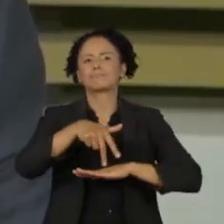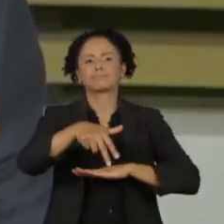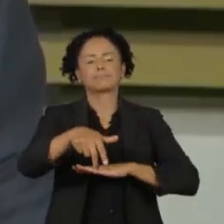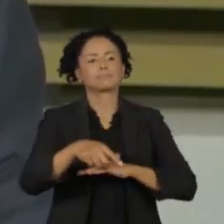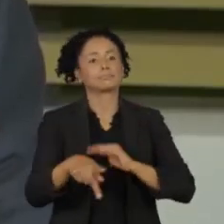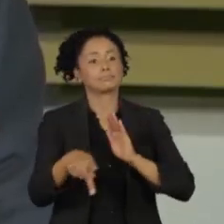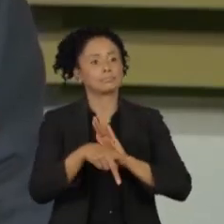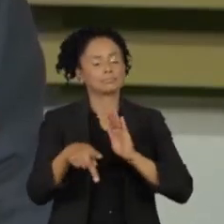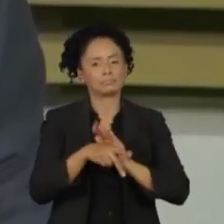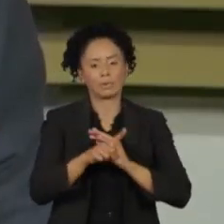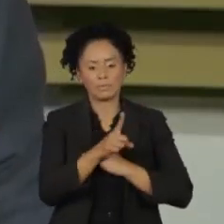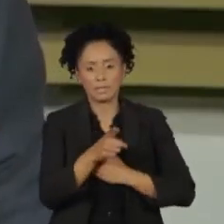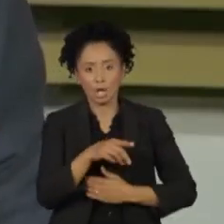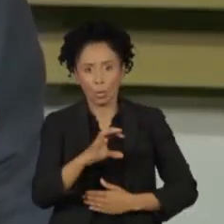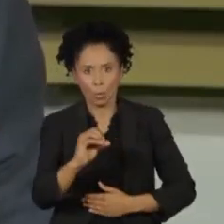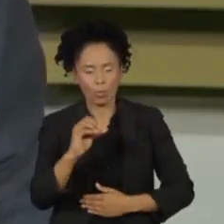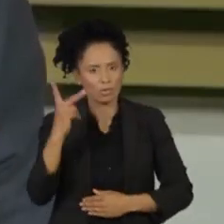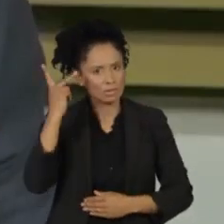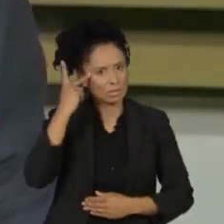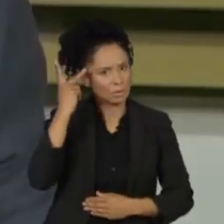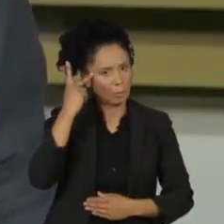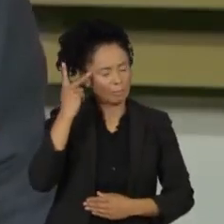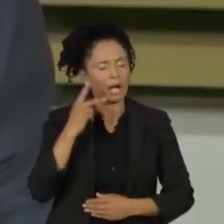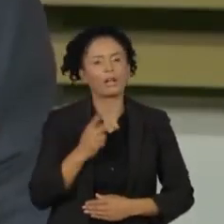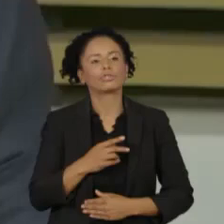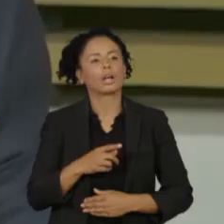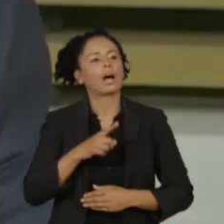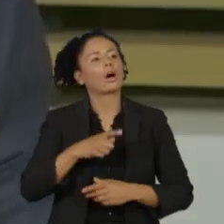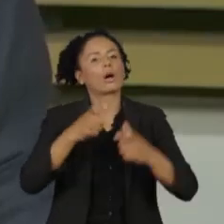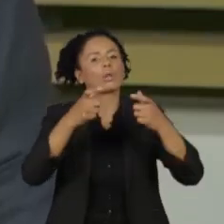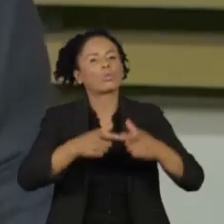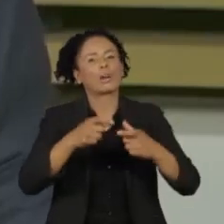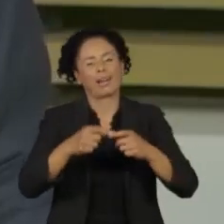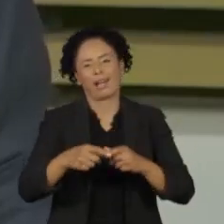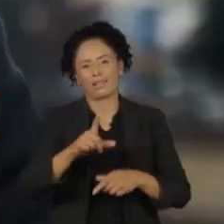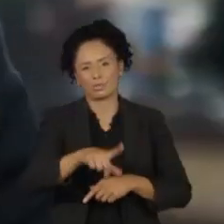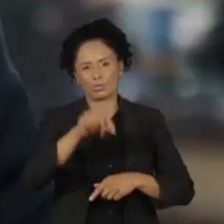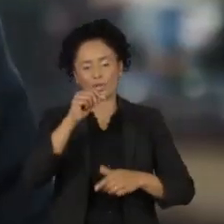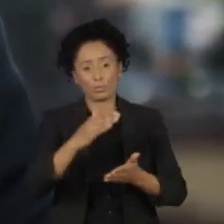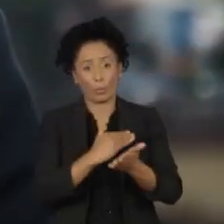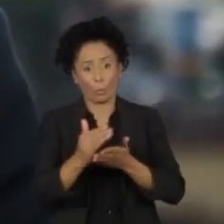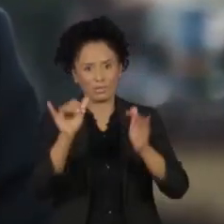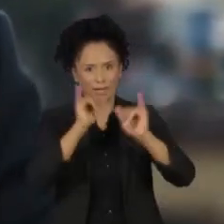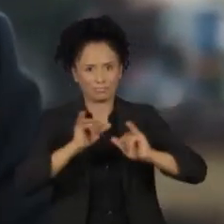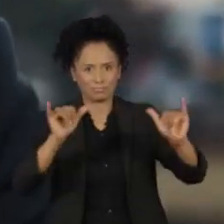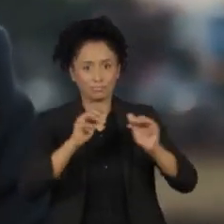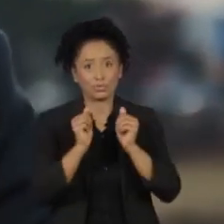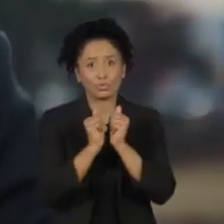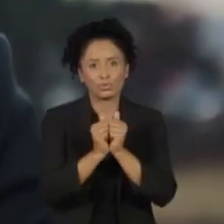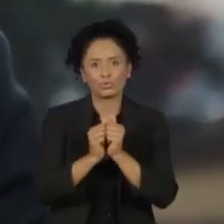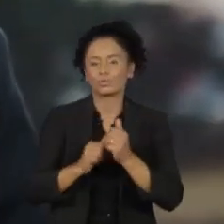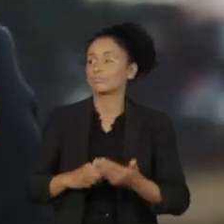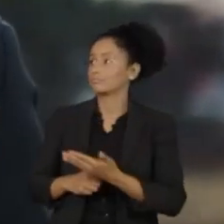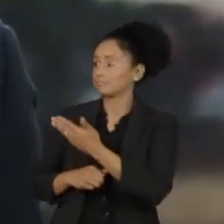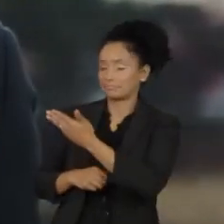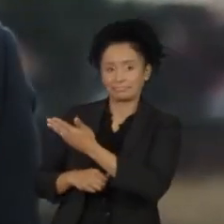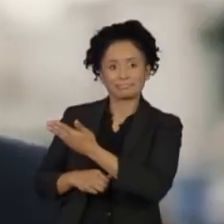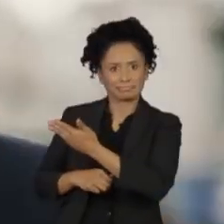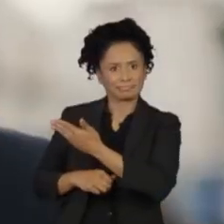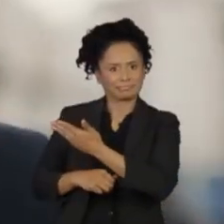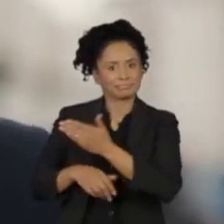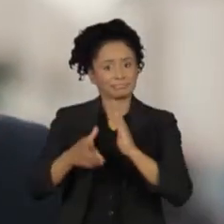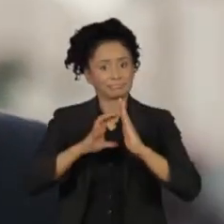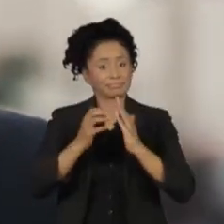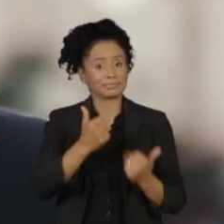São Paulo, local escolhido para o início da campanha. Dávila está acompanhado por Vinícius Poit, candidato do partido ao